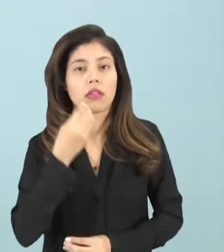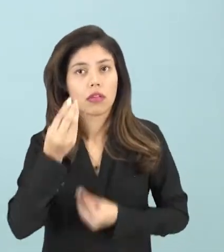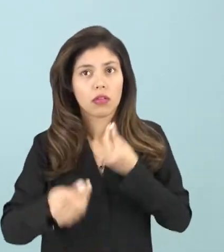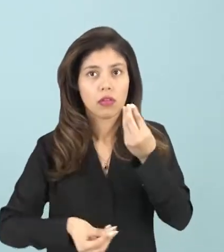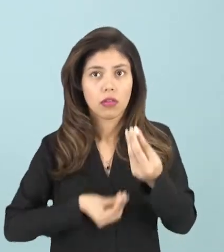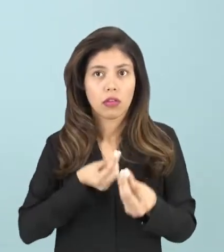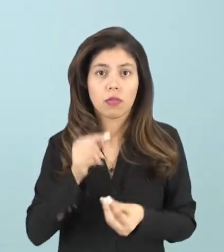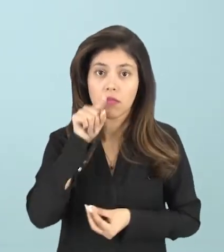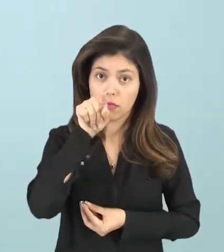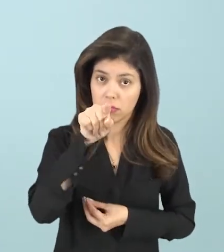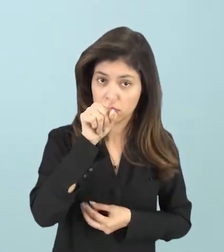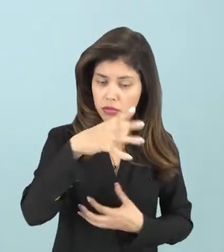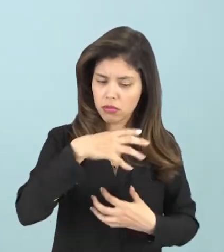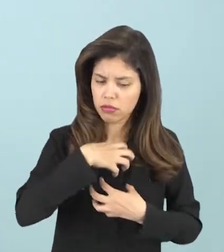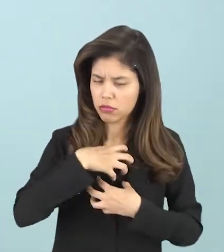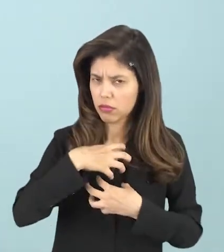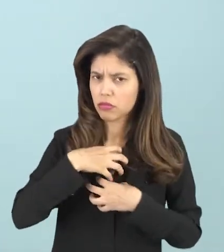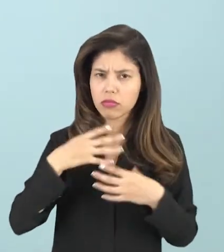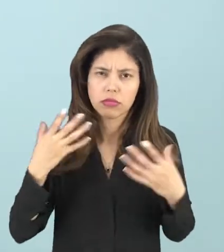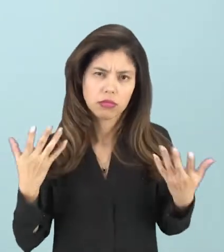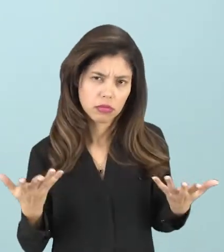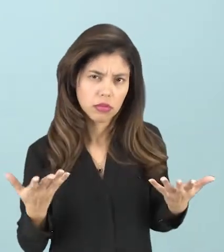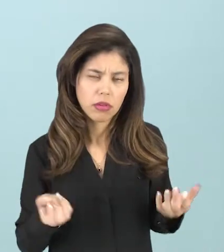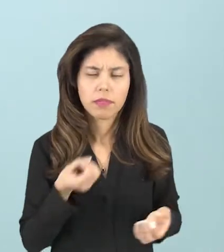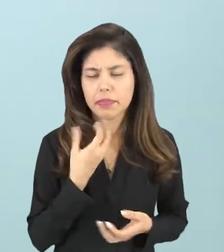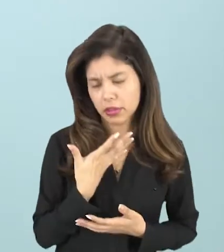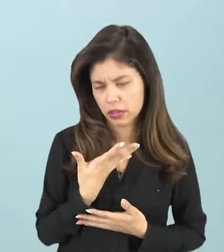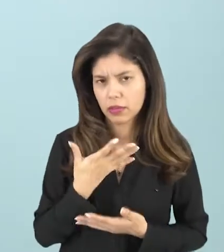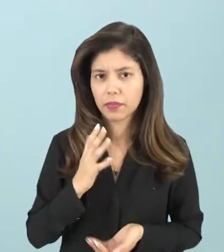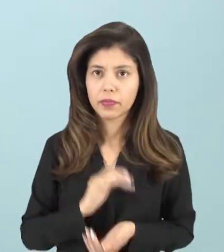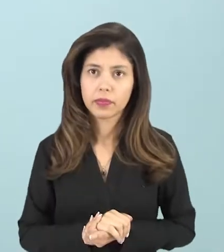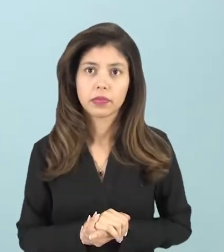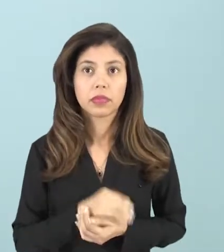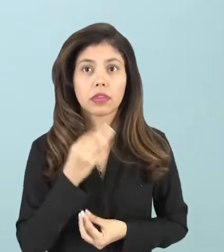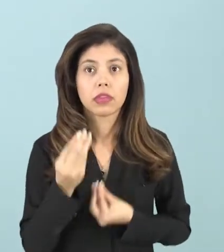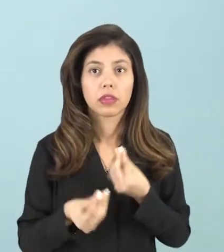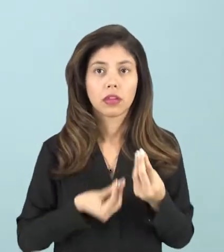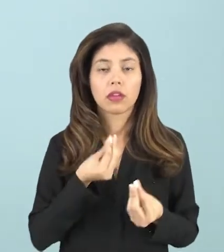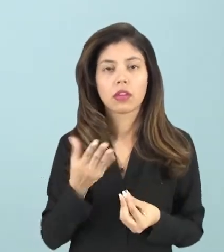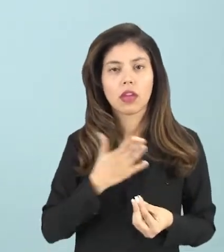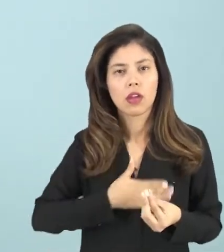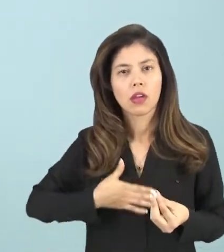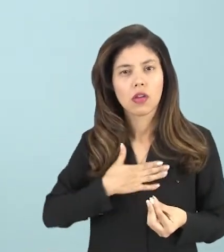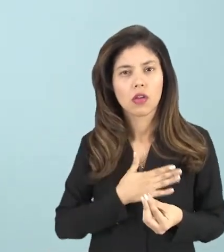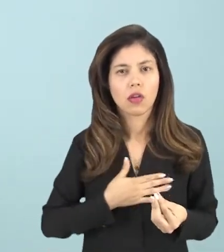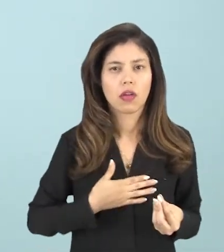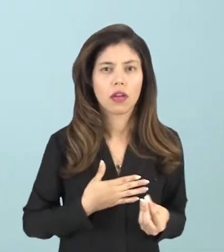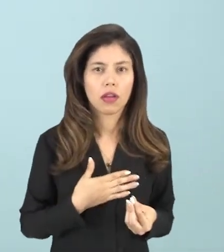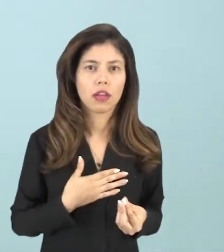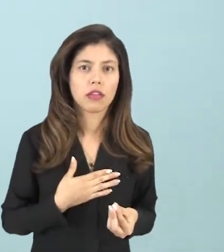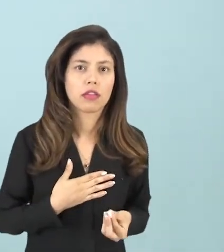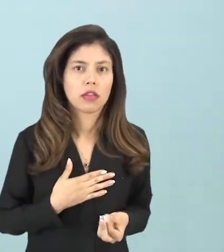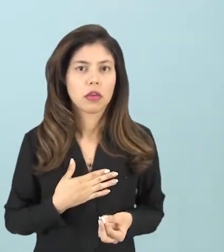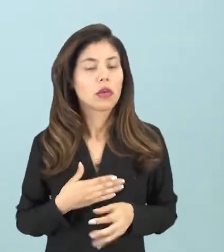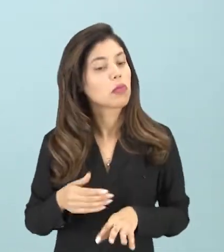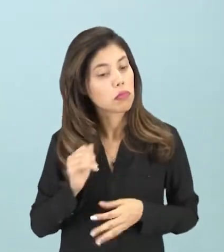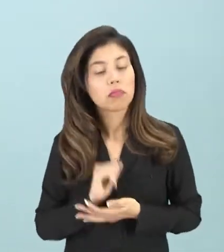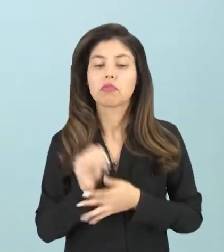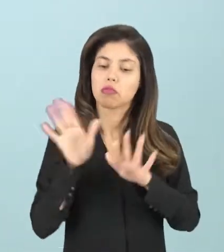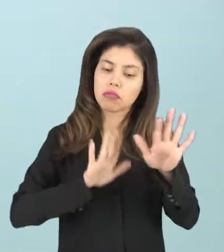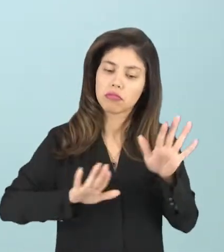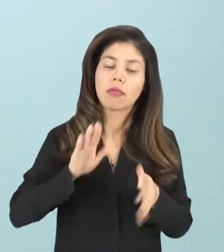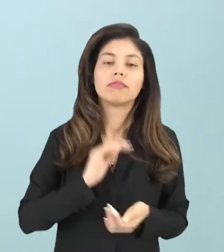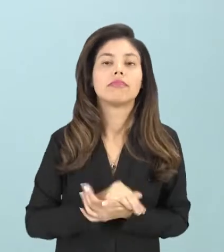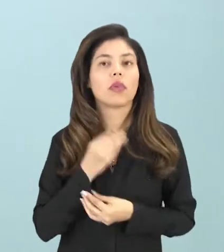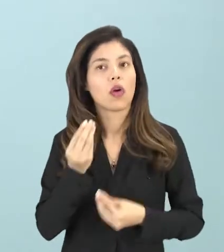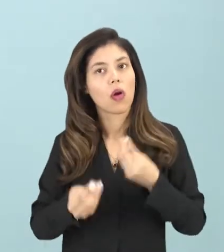você sente-se bem. É como você gosta de ser tratado. É como